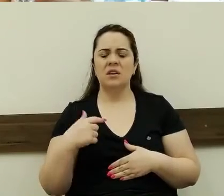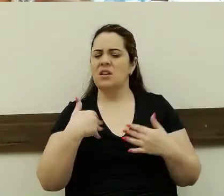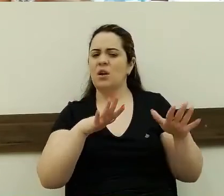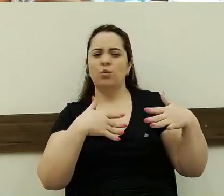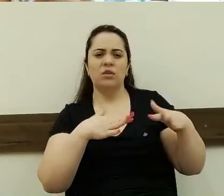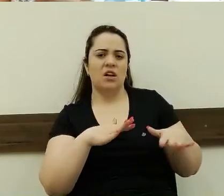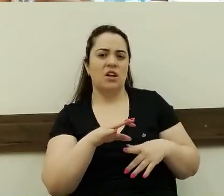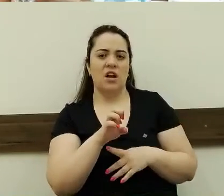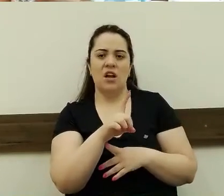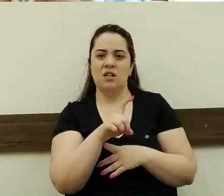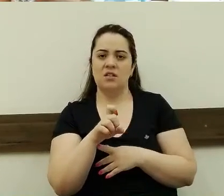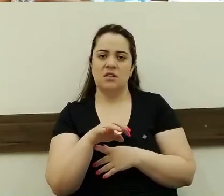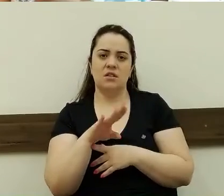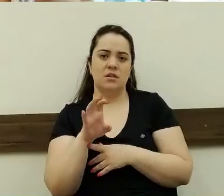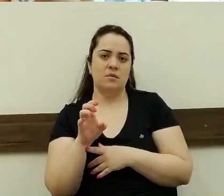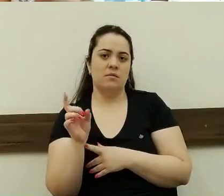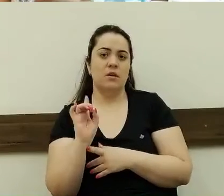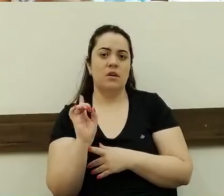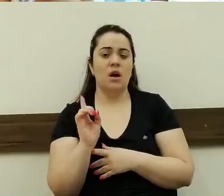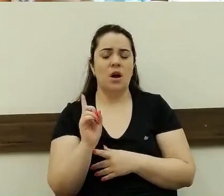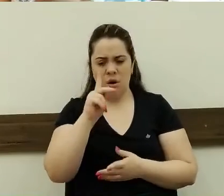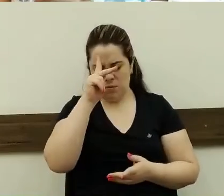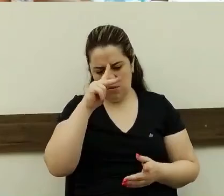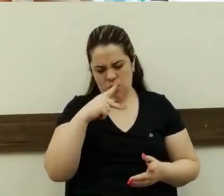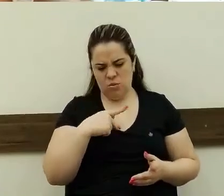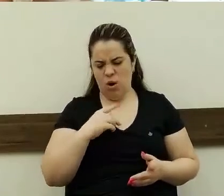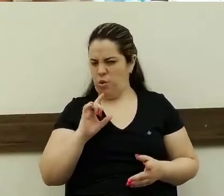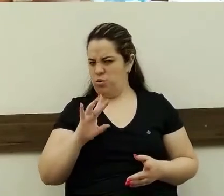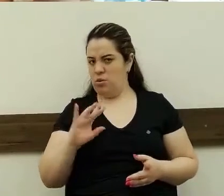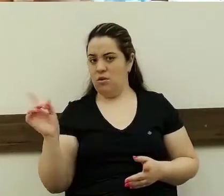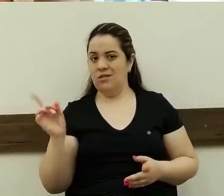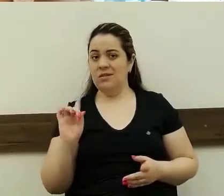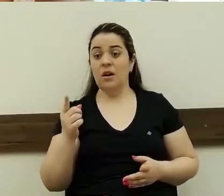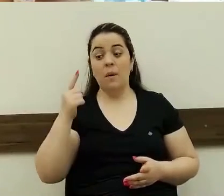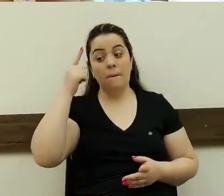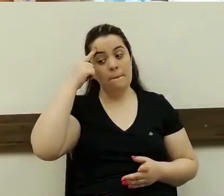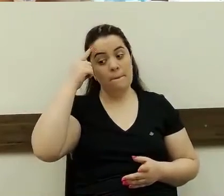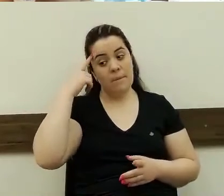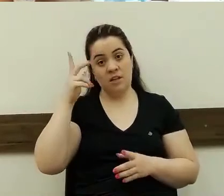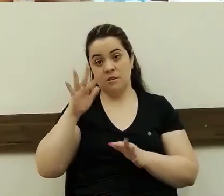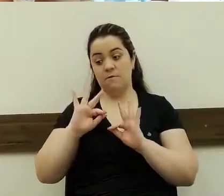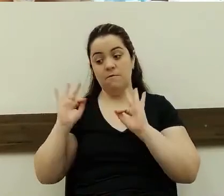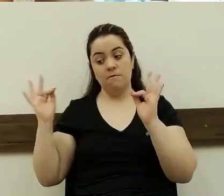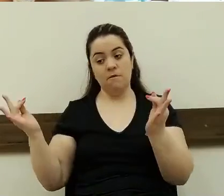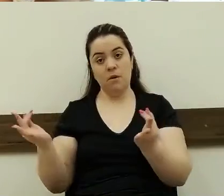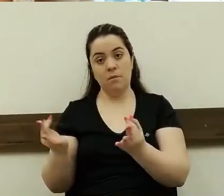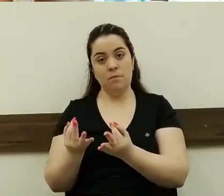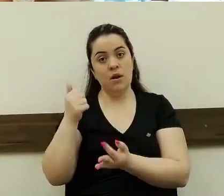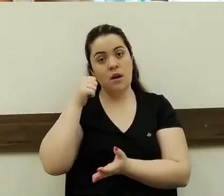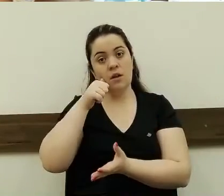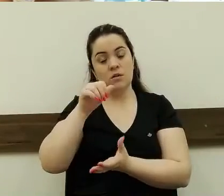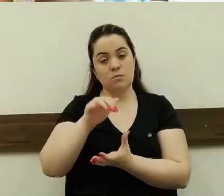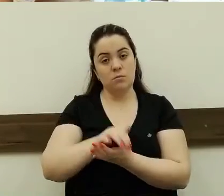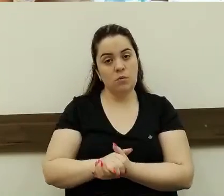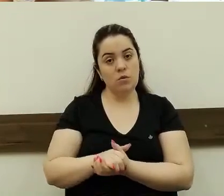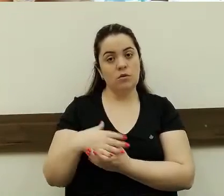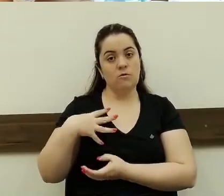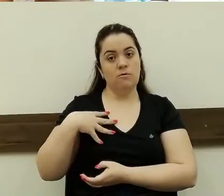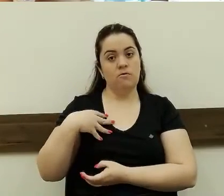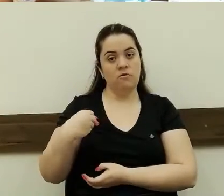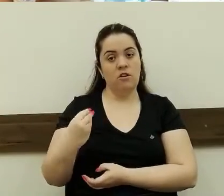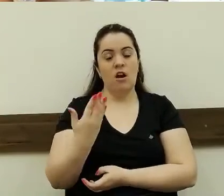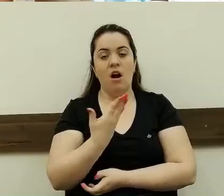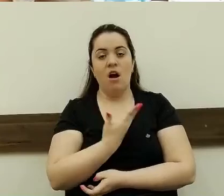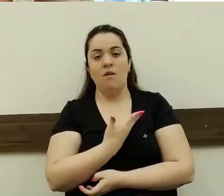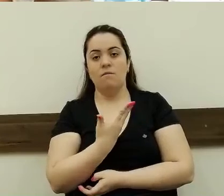exame, e muitas vezes, não faça por você, faça por as pessoas que estão ao teu redor, pela tua esposa, pelos teus filhos, pelos teus amigos.